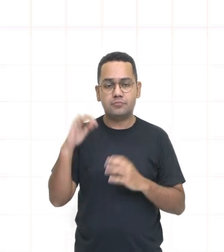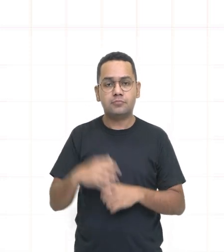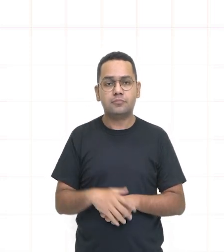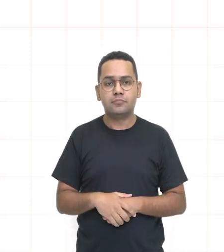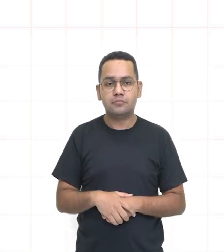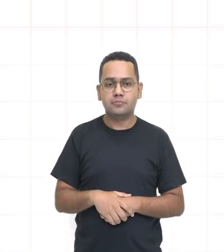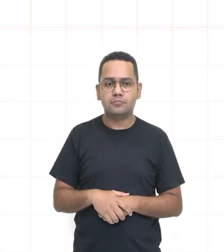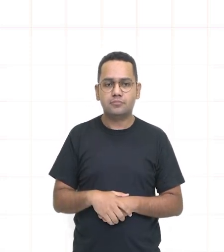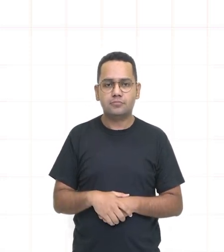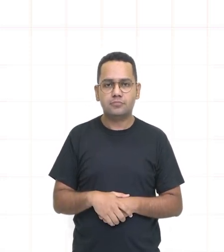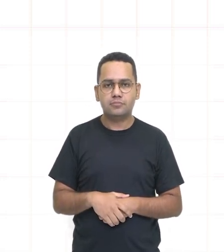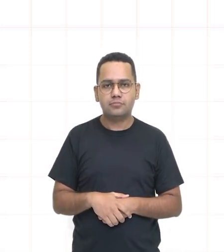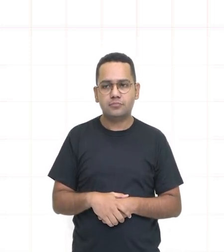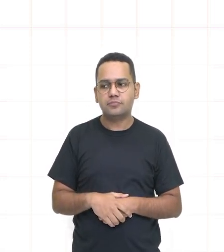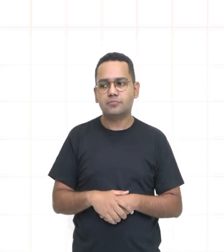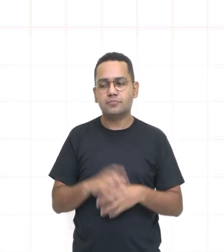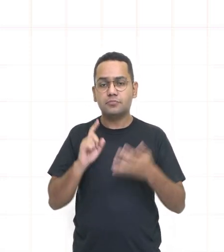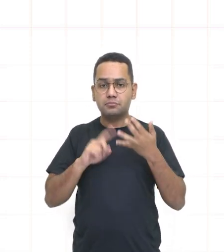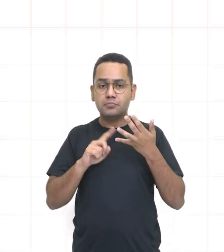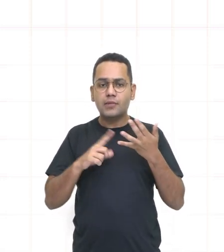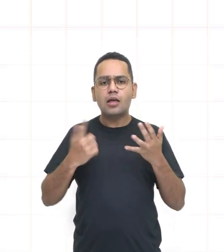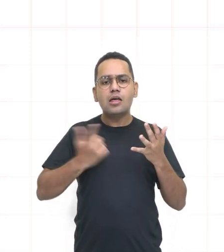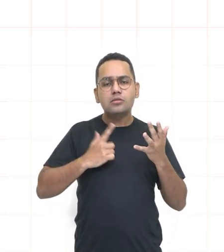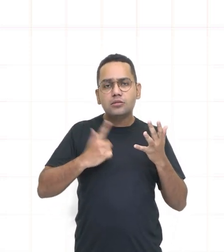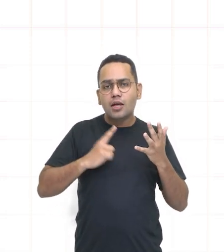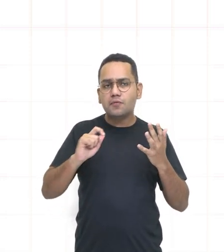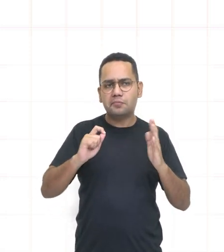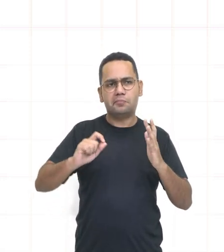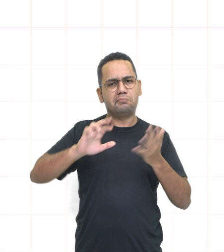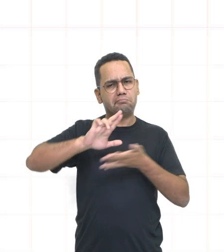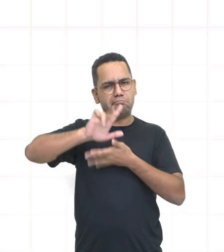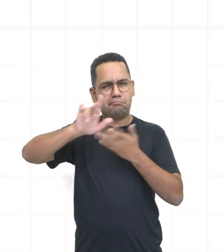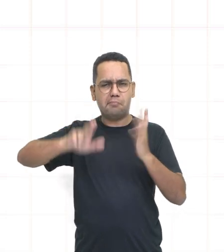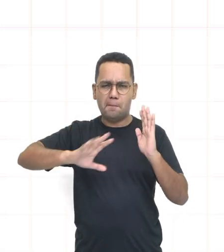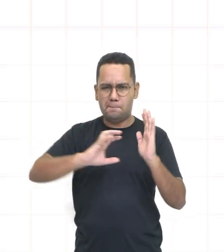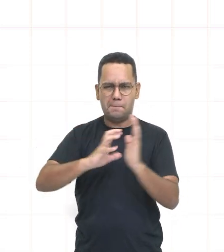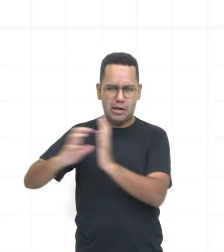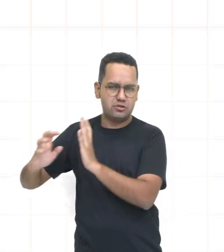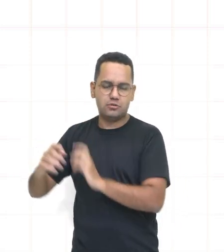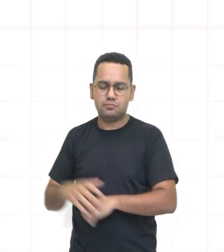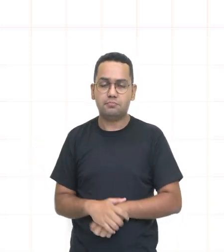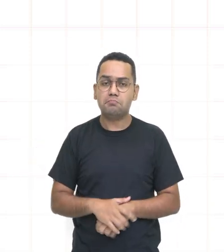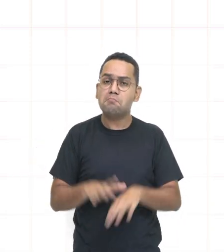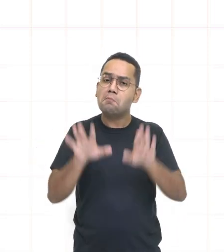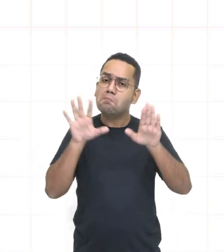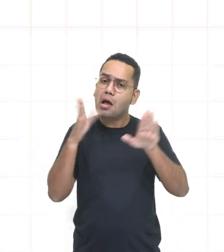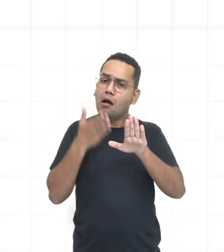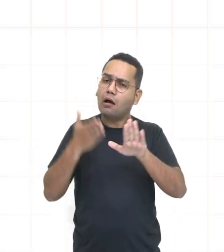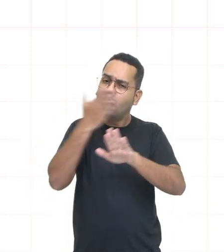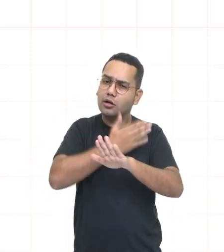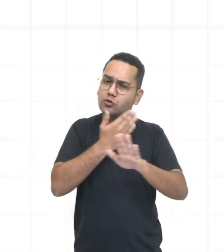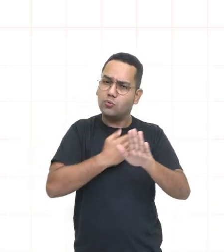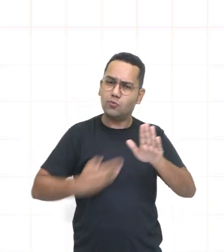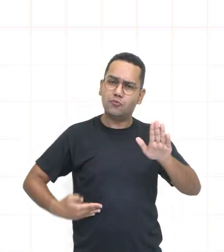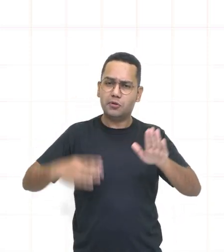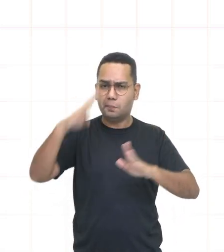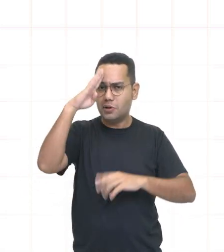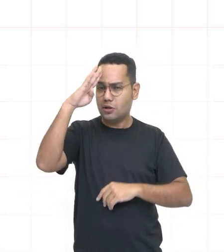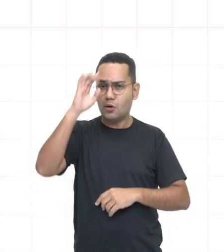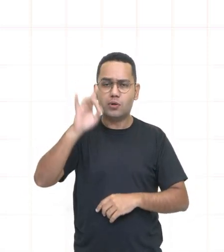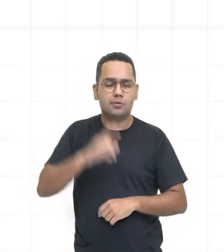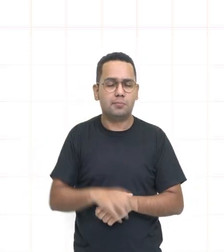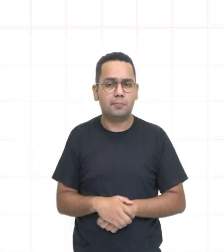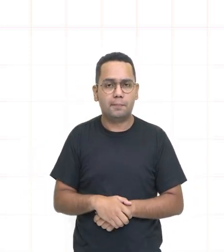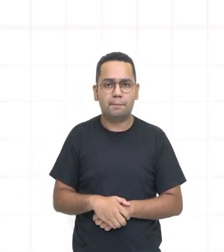Instituiu o sistema pluripartidarismo ou seja ao contrário do que acontecia no regime militar não